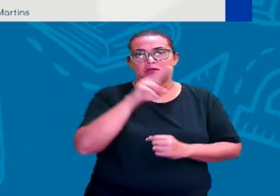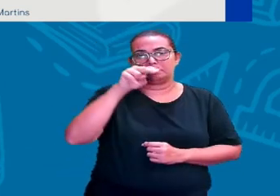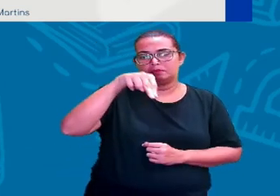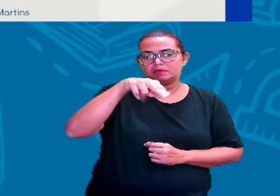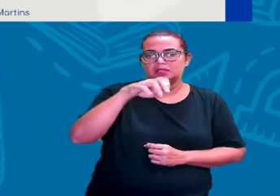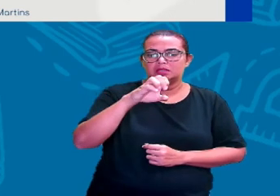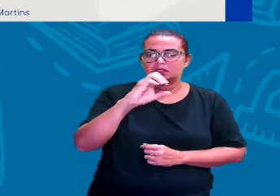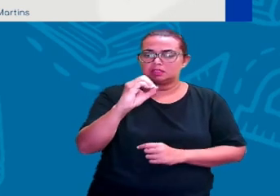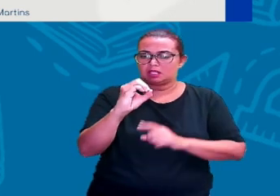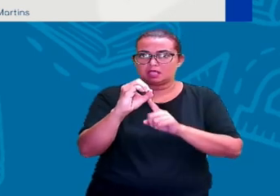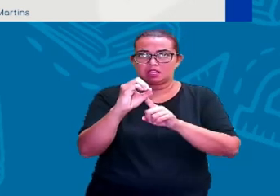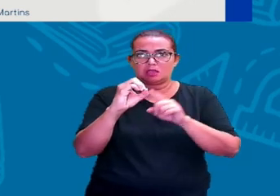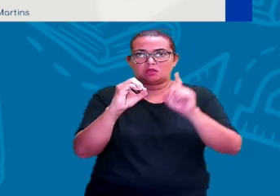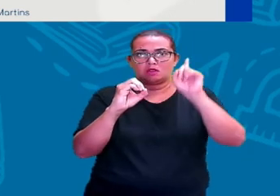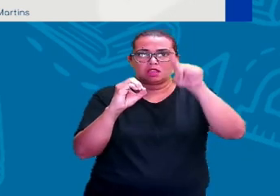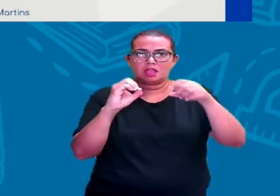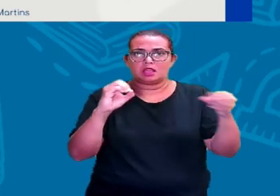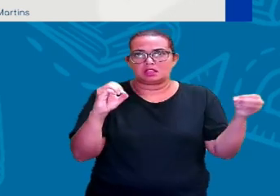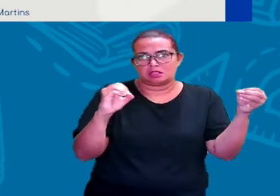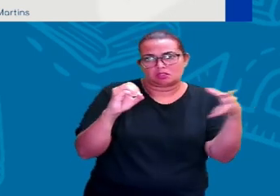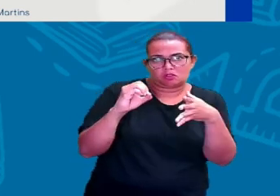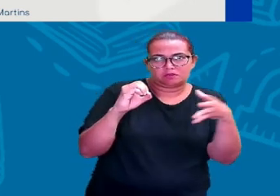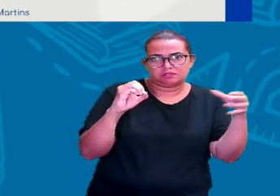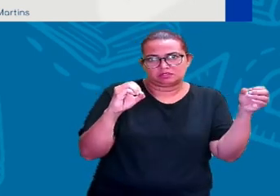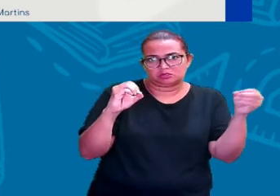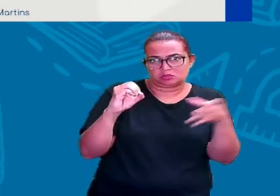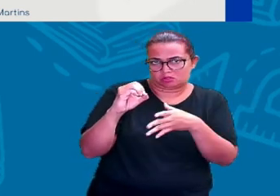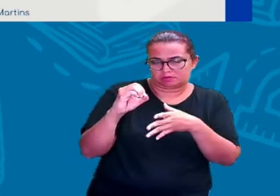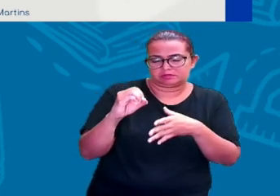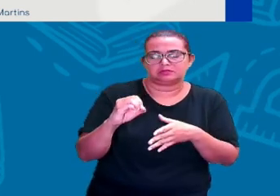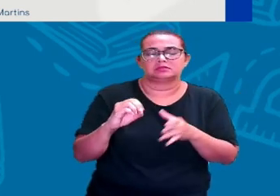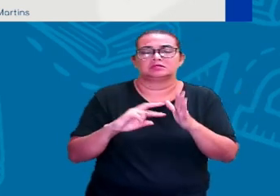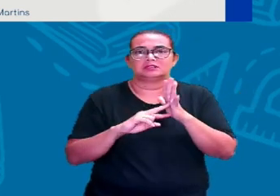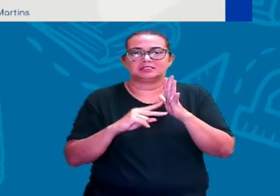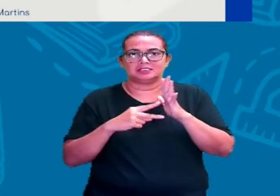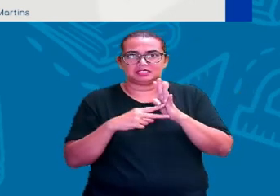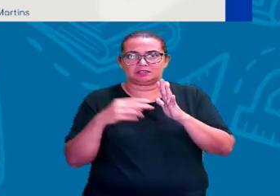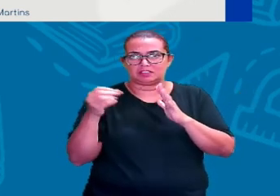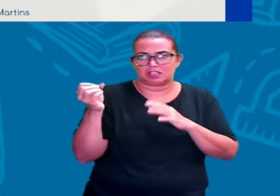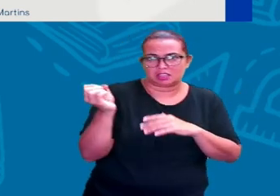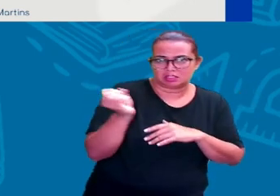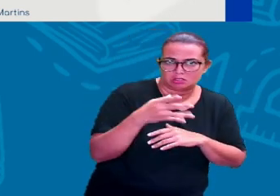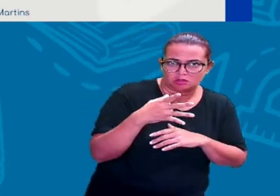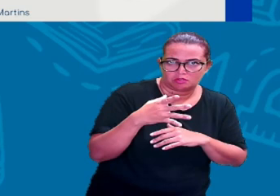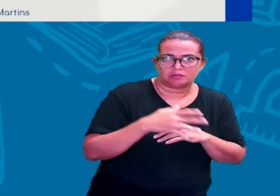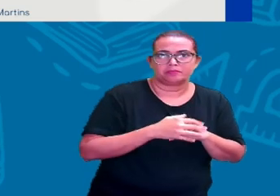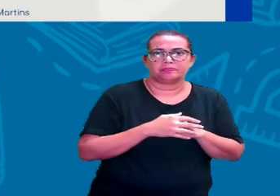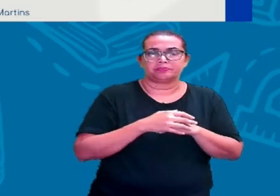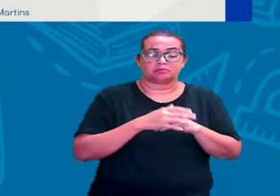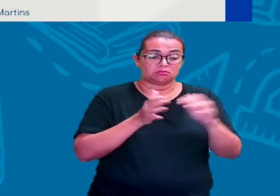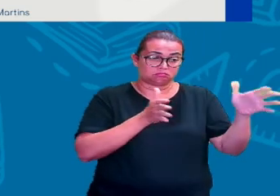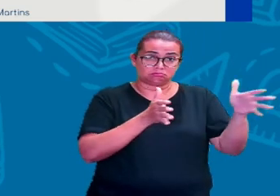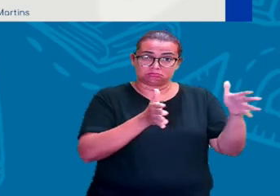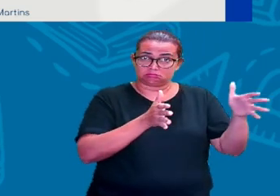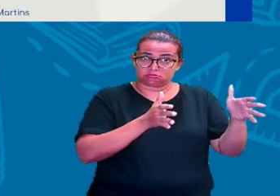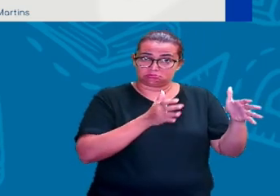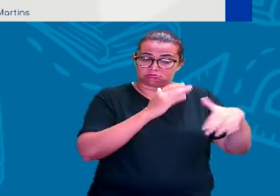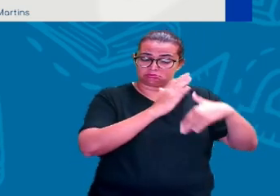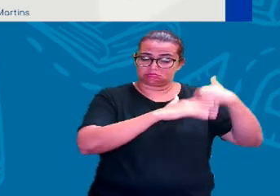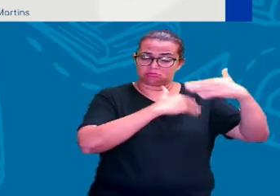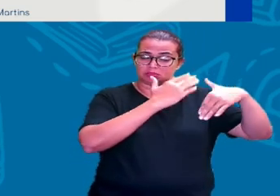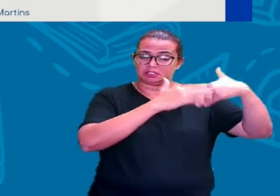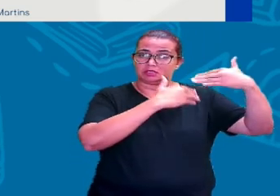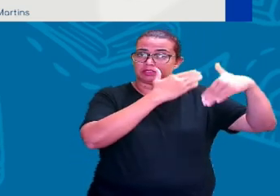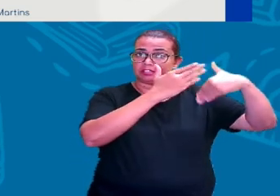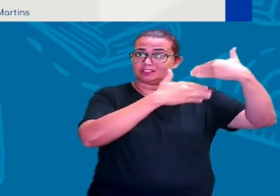que tem neo quer dizer novo, tá? O prefixo. Então, é o período de grandes mudanças. É um período de grandes mudanças, como eu